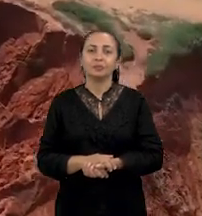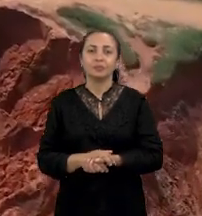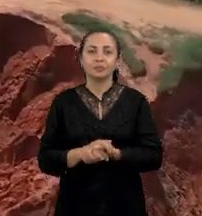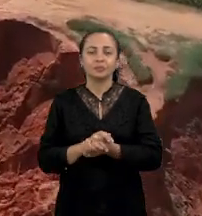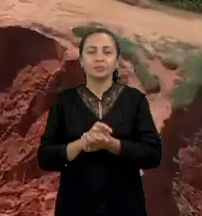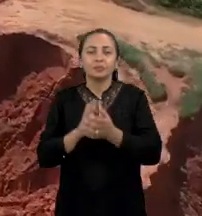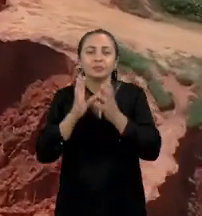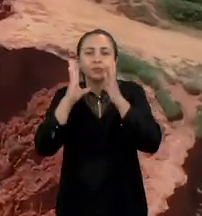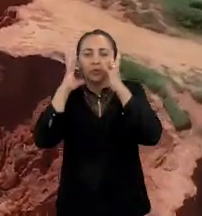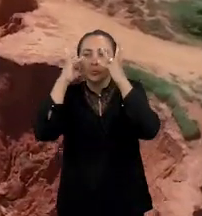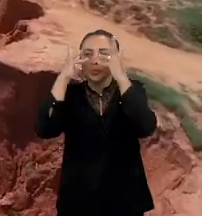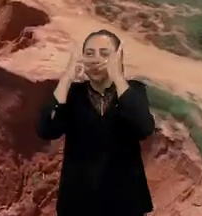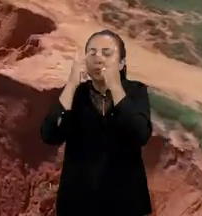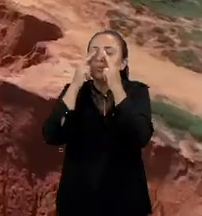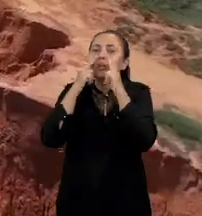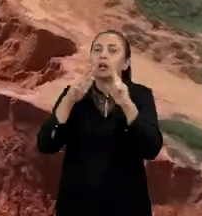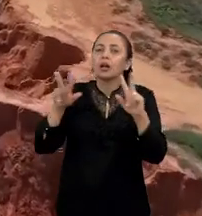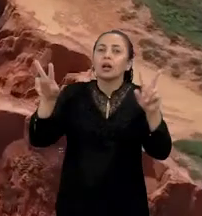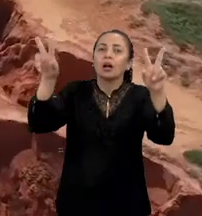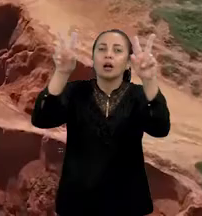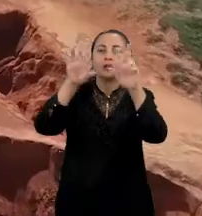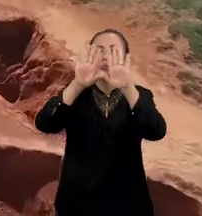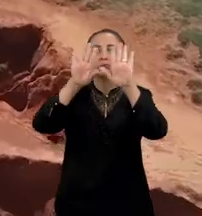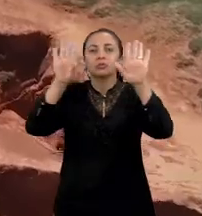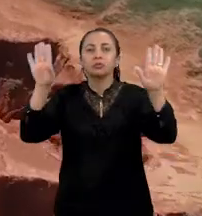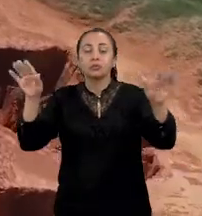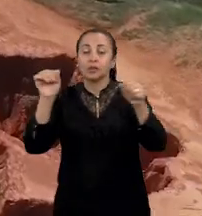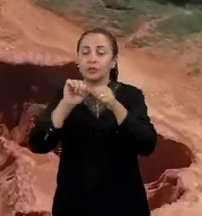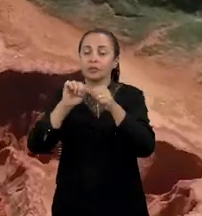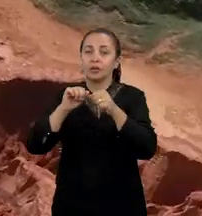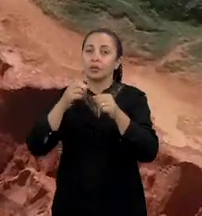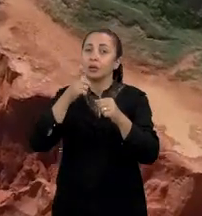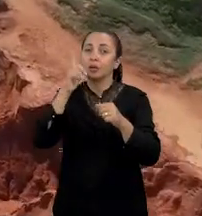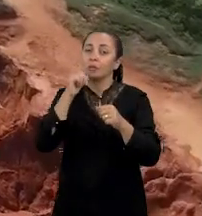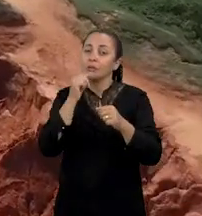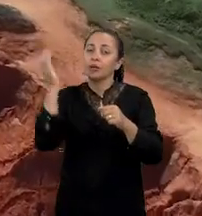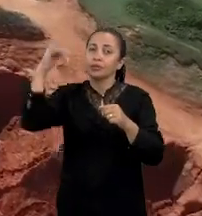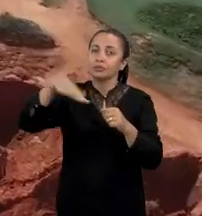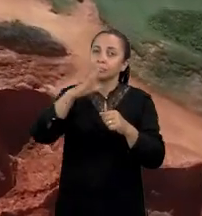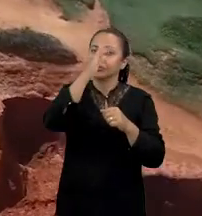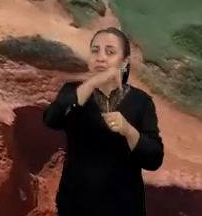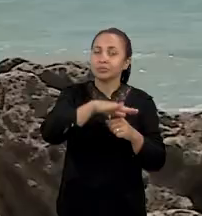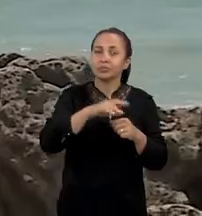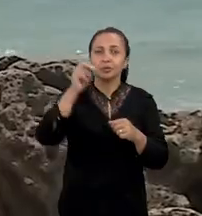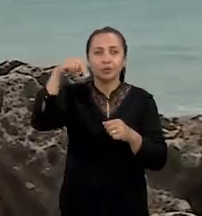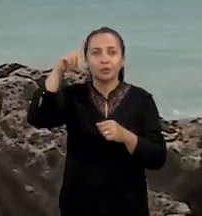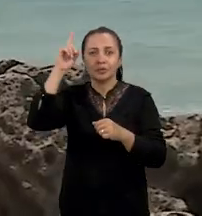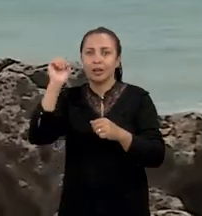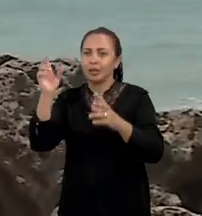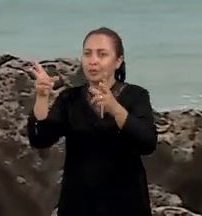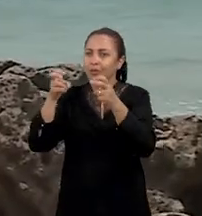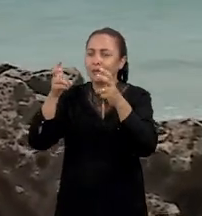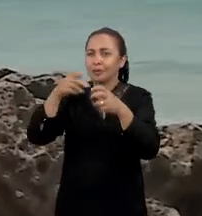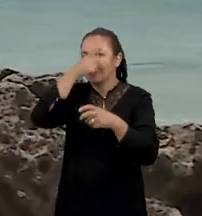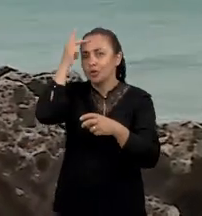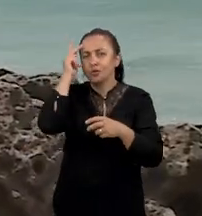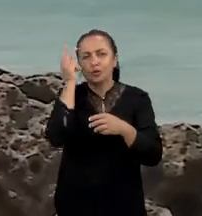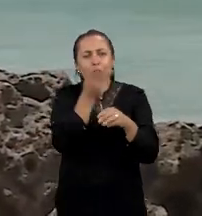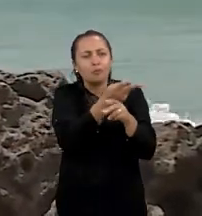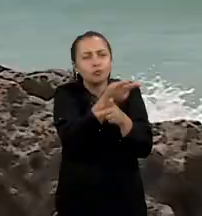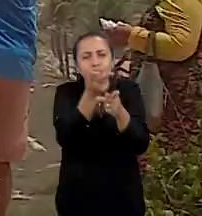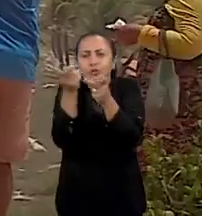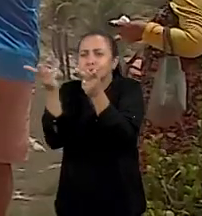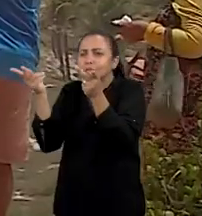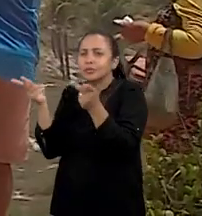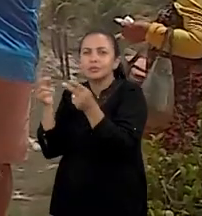A paisagem de paredões naturais feita pelo mar em trechos do litoral do Nordeste atrai turistas o ano inteiro.